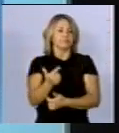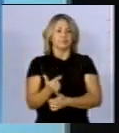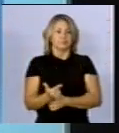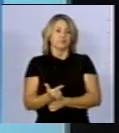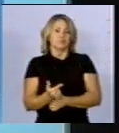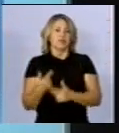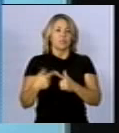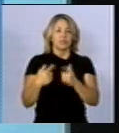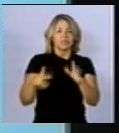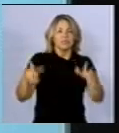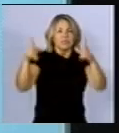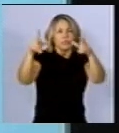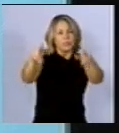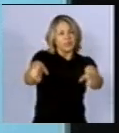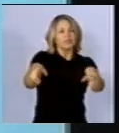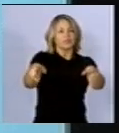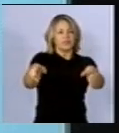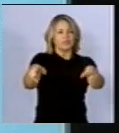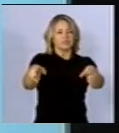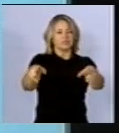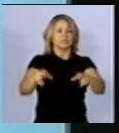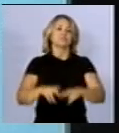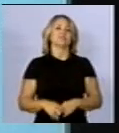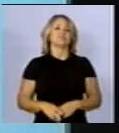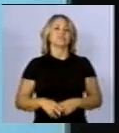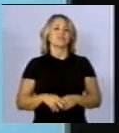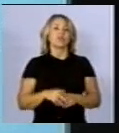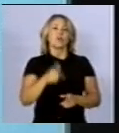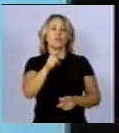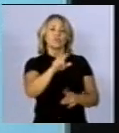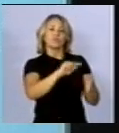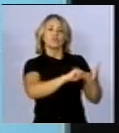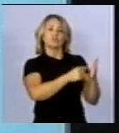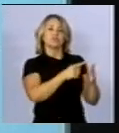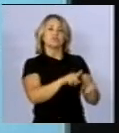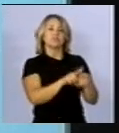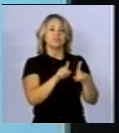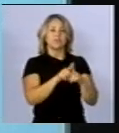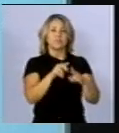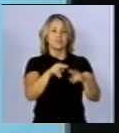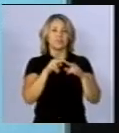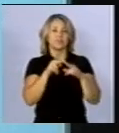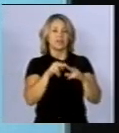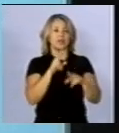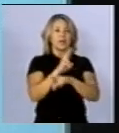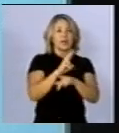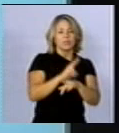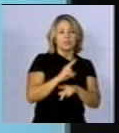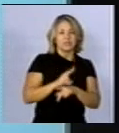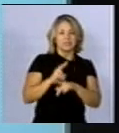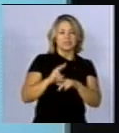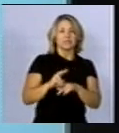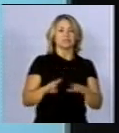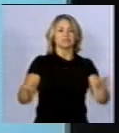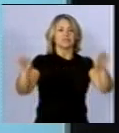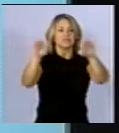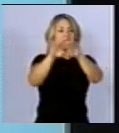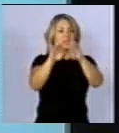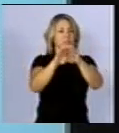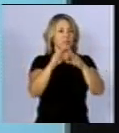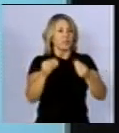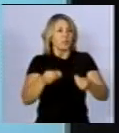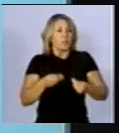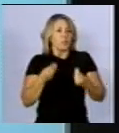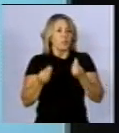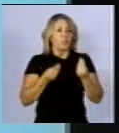São rigorosamente similares. O último ponto, eu vou passar rapidamente, é sobre o grau de proteção presente na norma equilíbrio. Eu vou apenas tentar mostrar qual é a